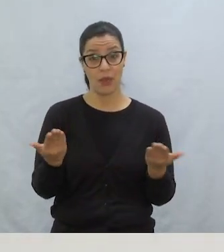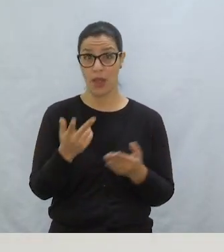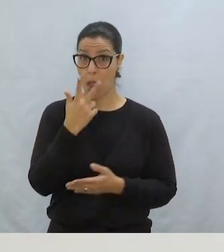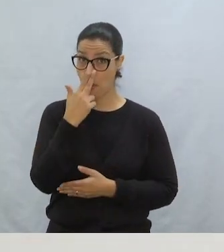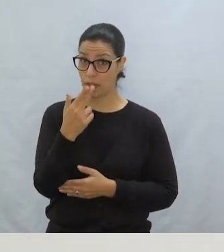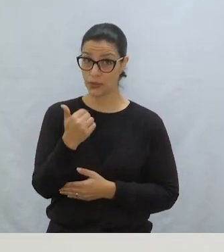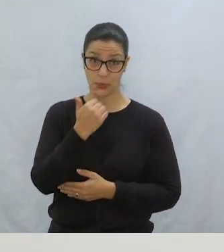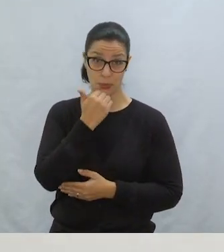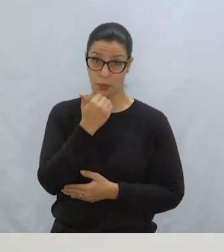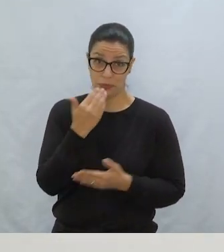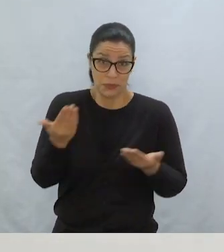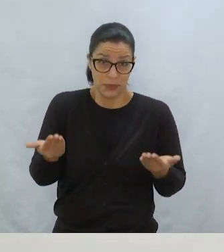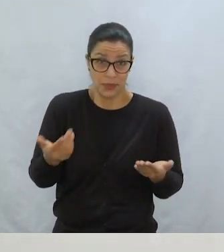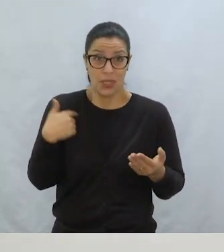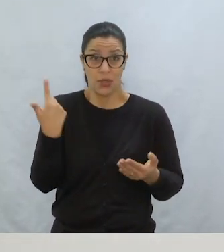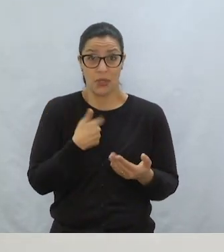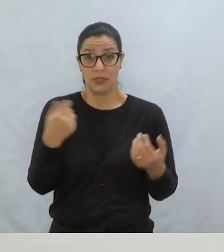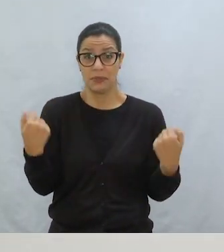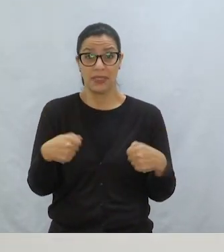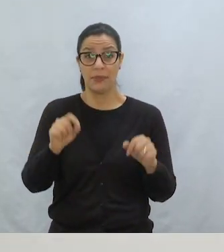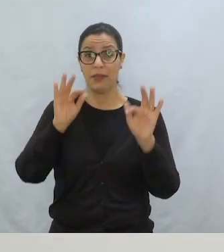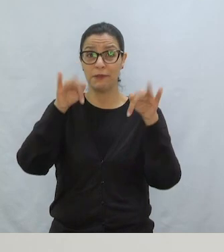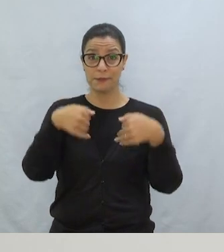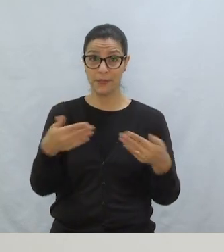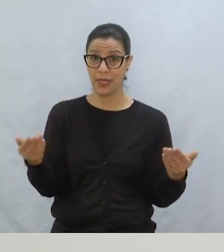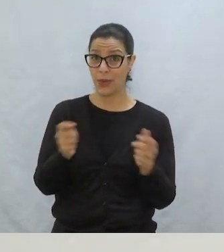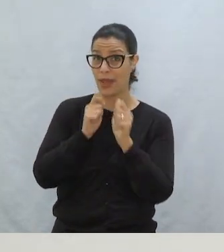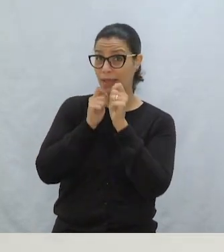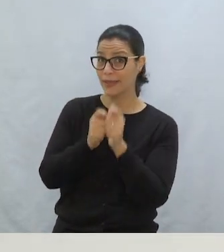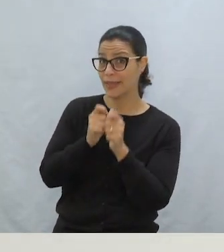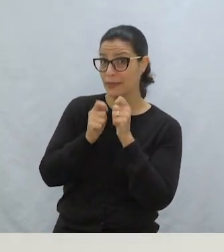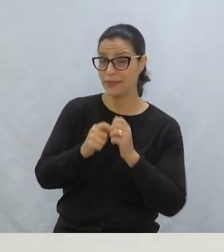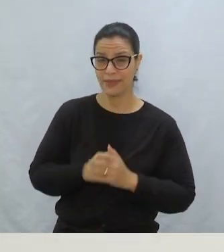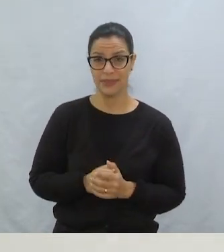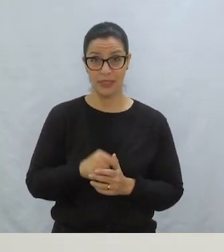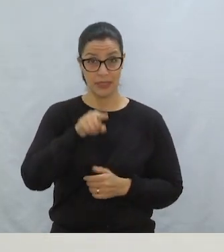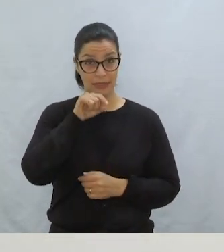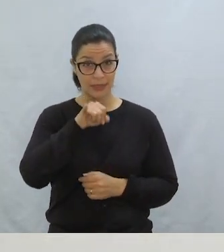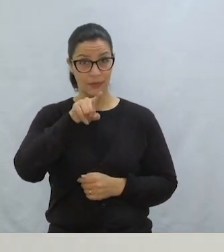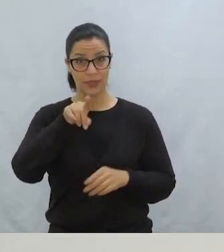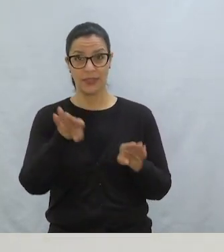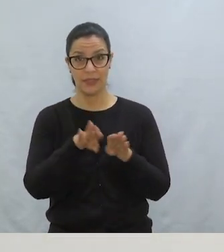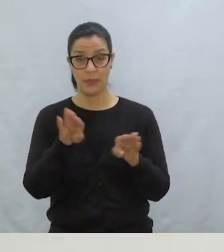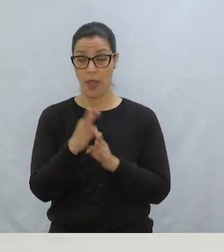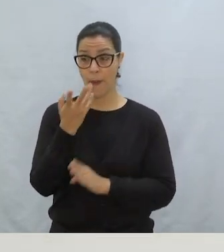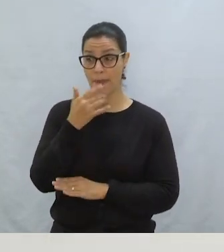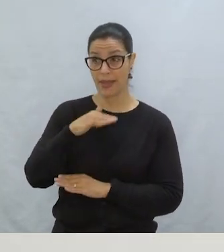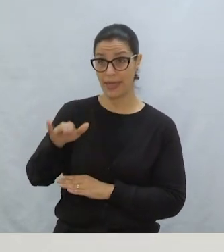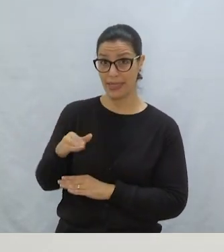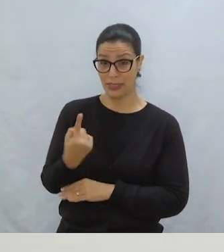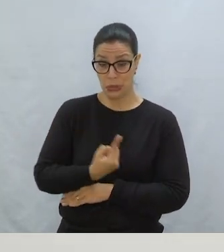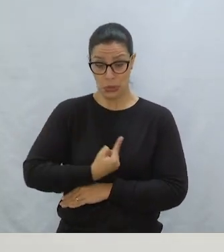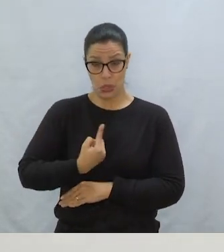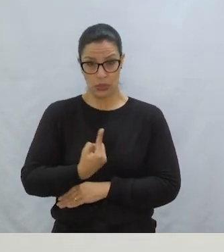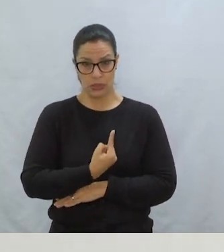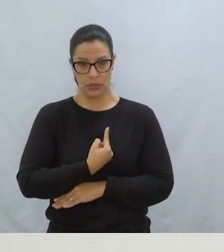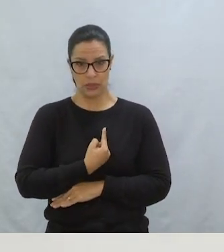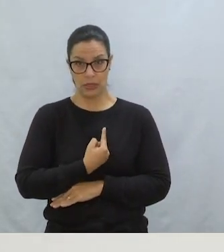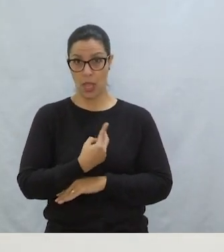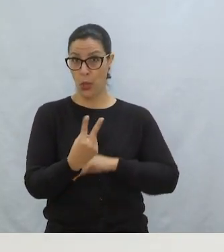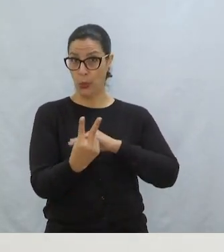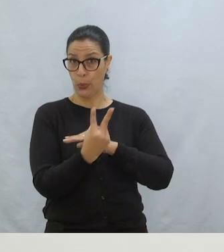Acho que não temos outro jeito Se não terminarmos por aqui E se você for uma criancinha